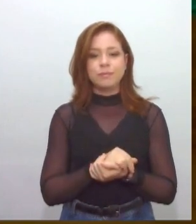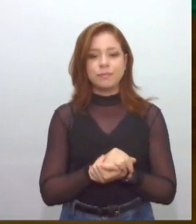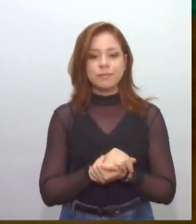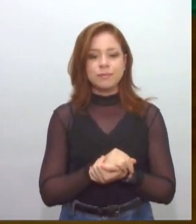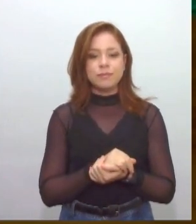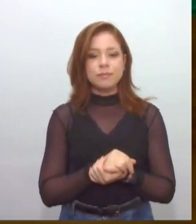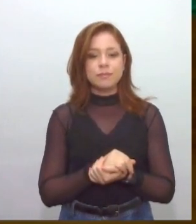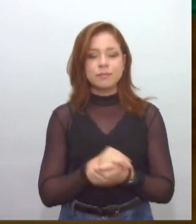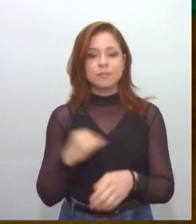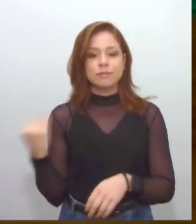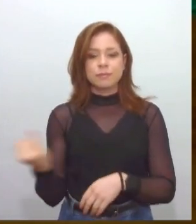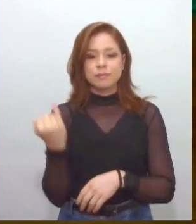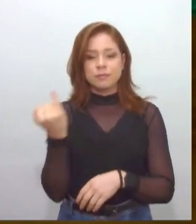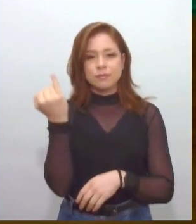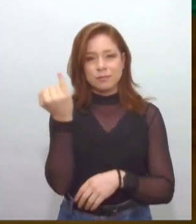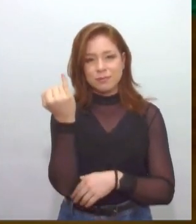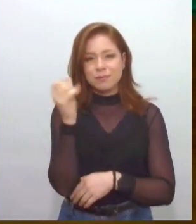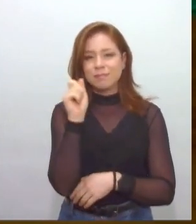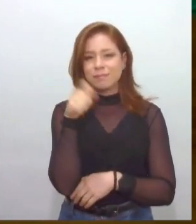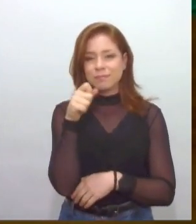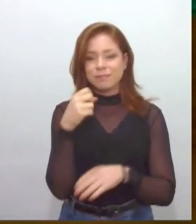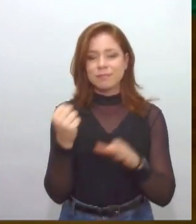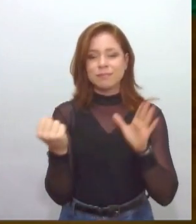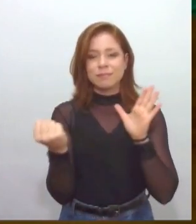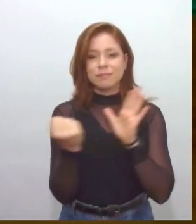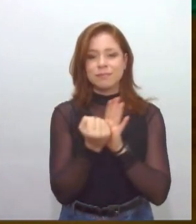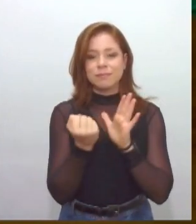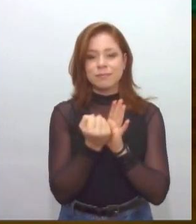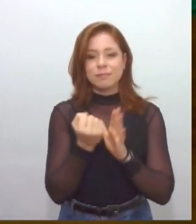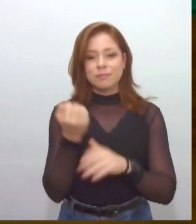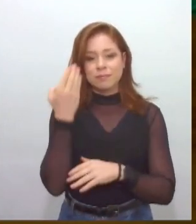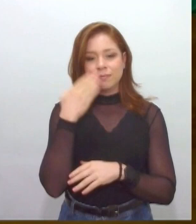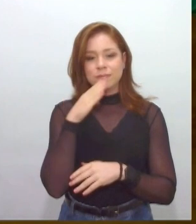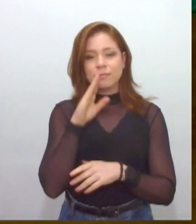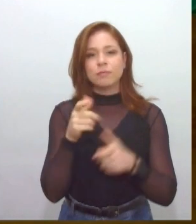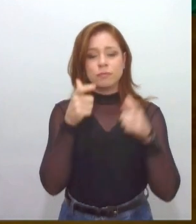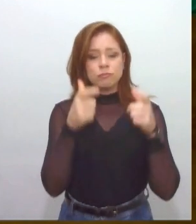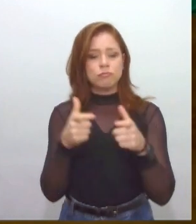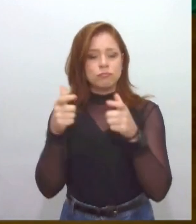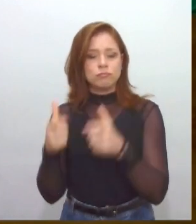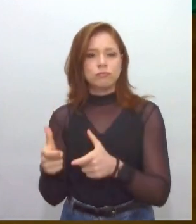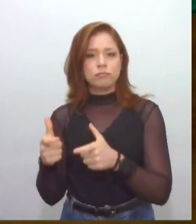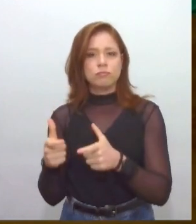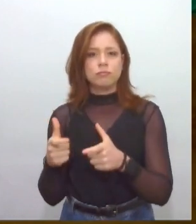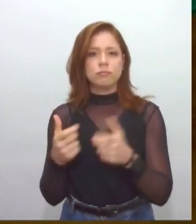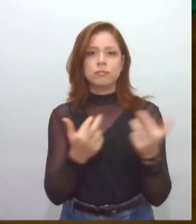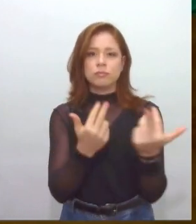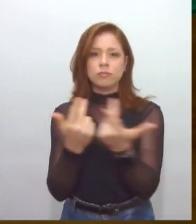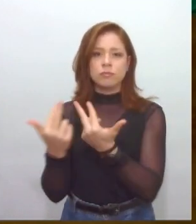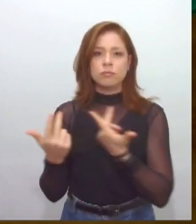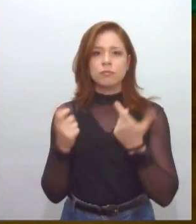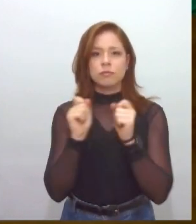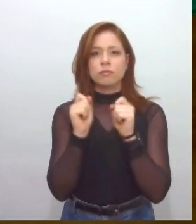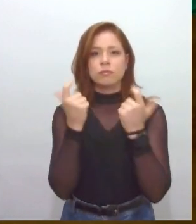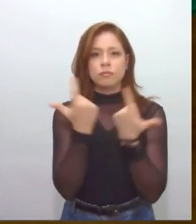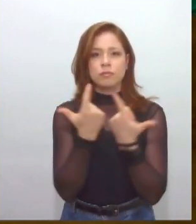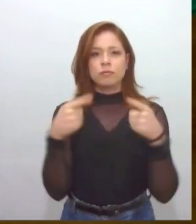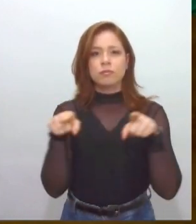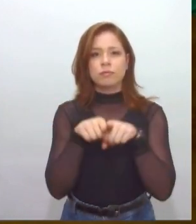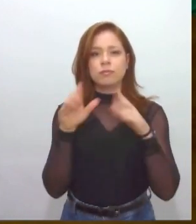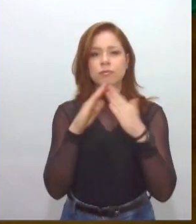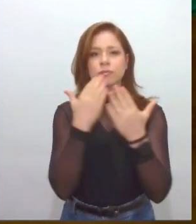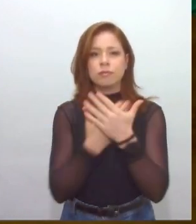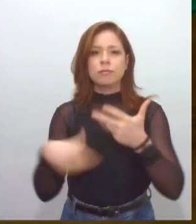registre, principalmente, órgãos como a Assembleia, a ELESE, e o próprio Tribunal de